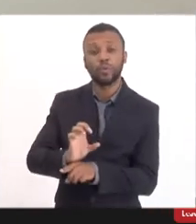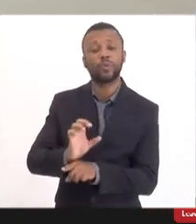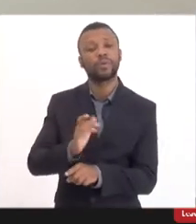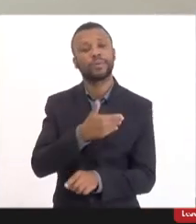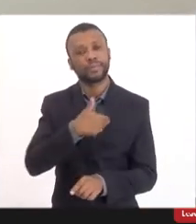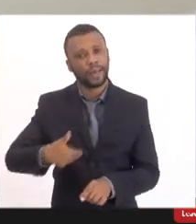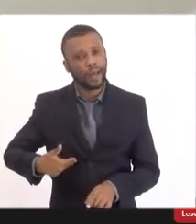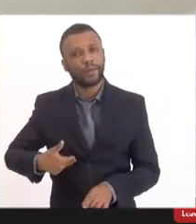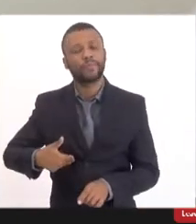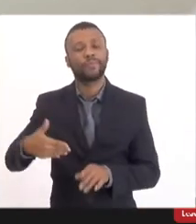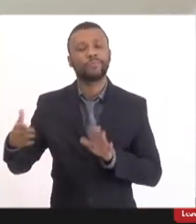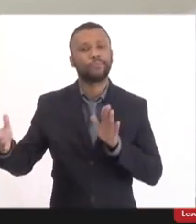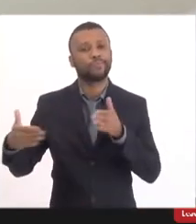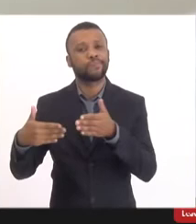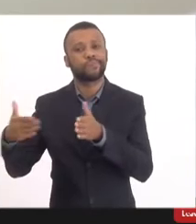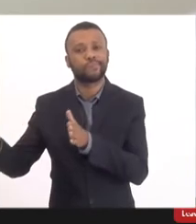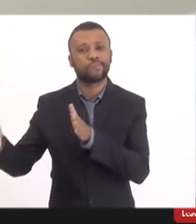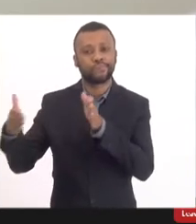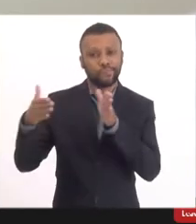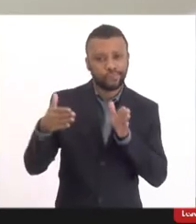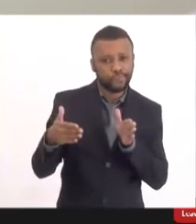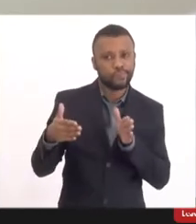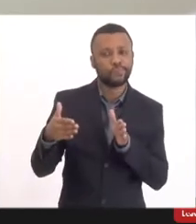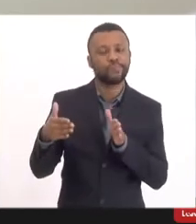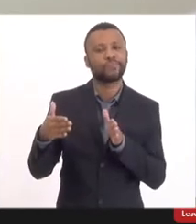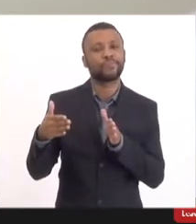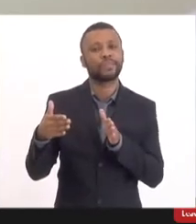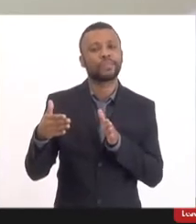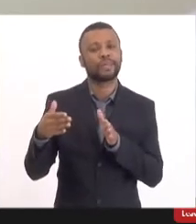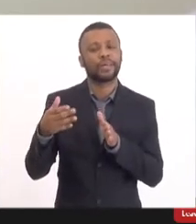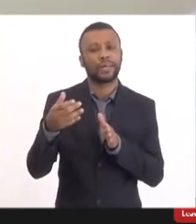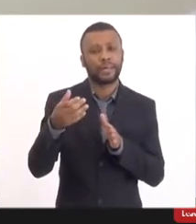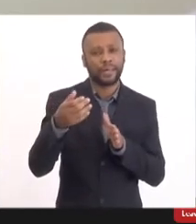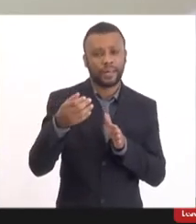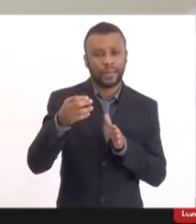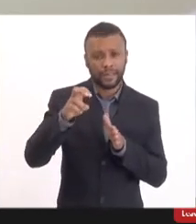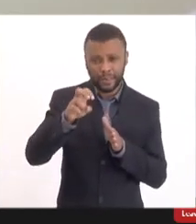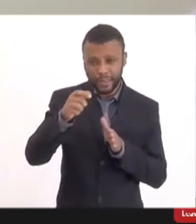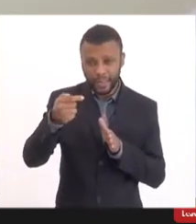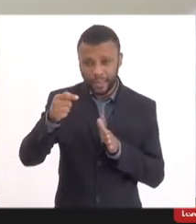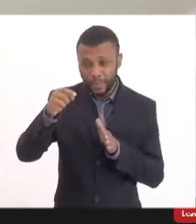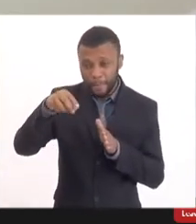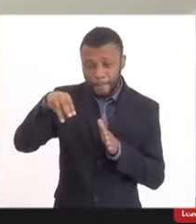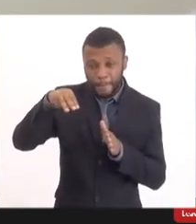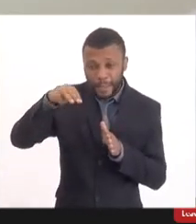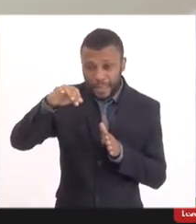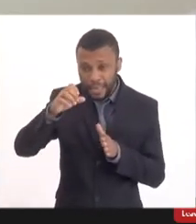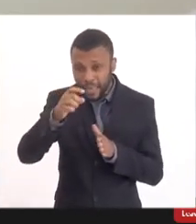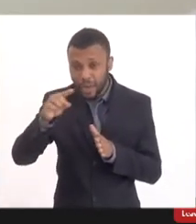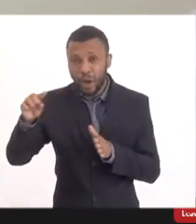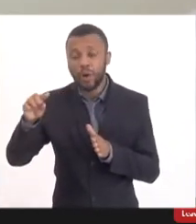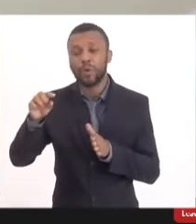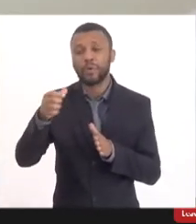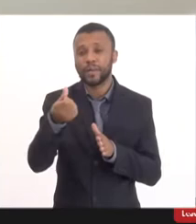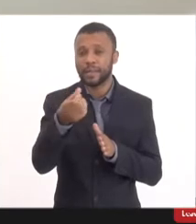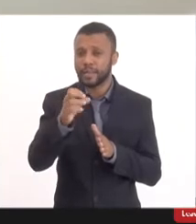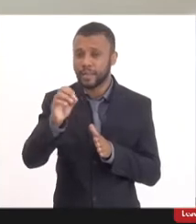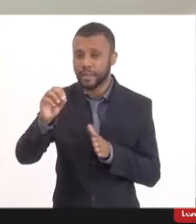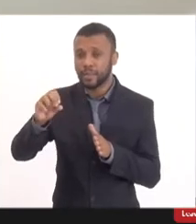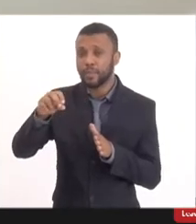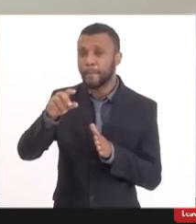de 783.600 doses até a